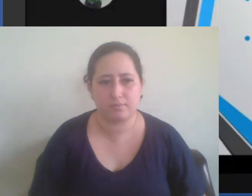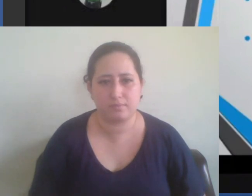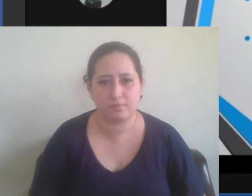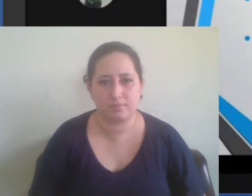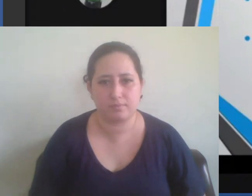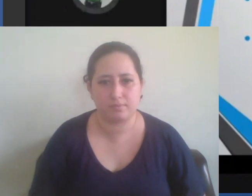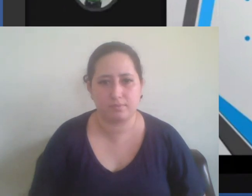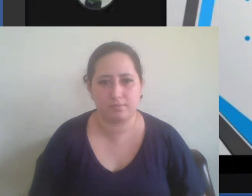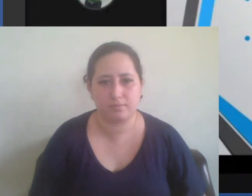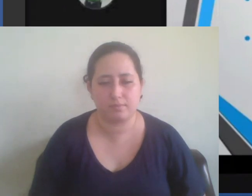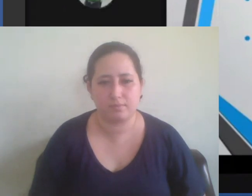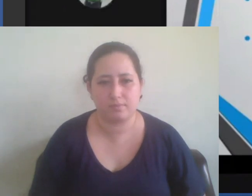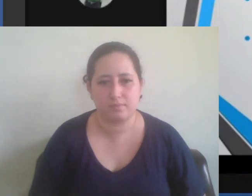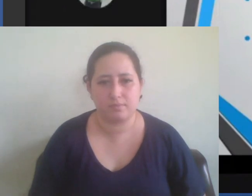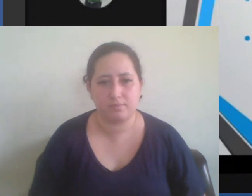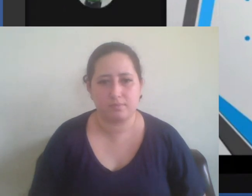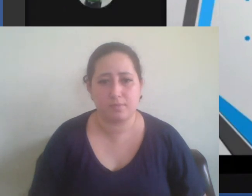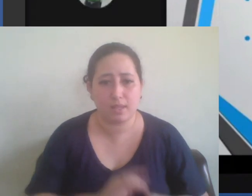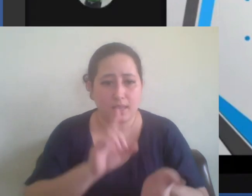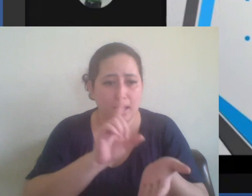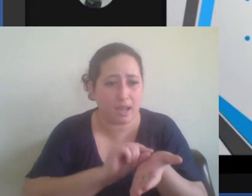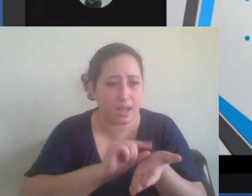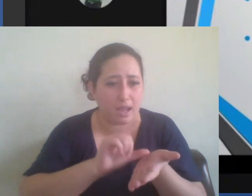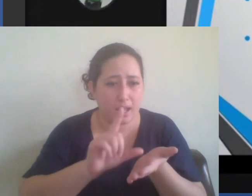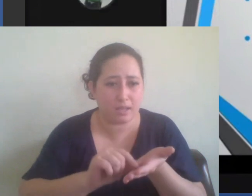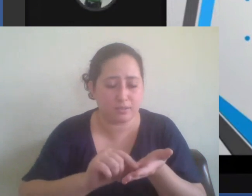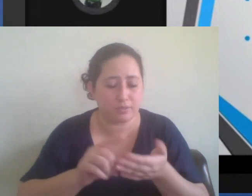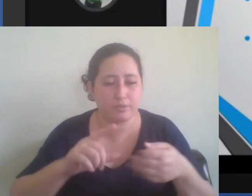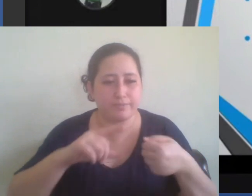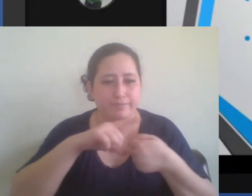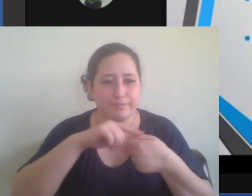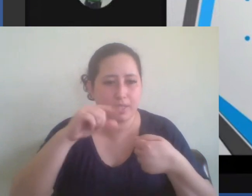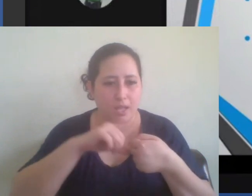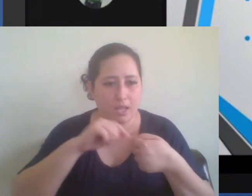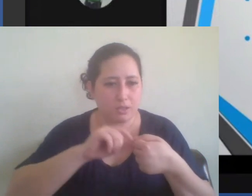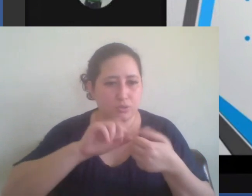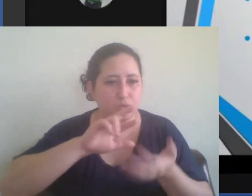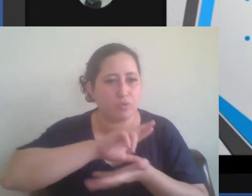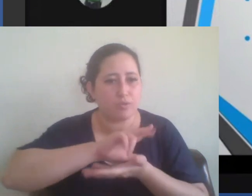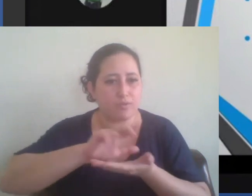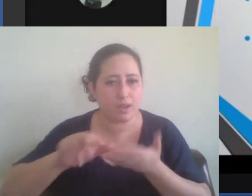de artigos de direitos